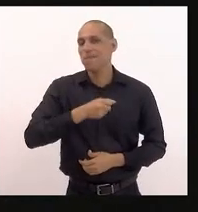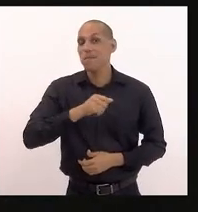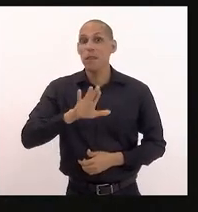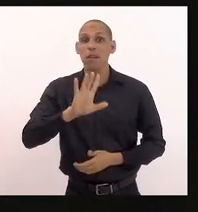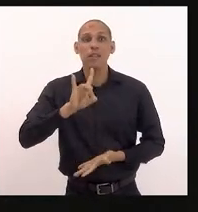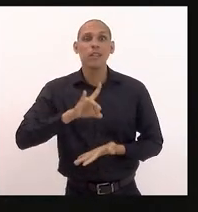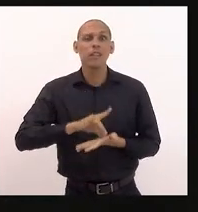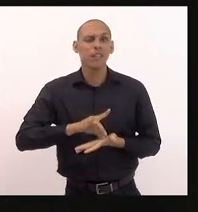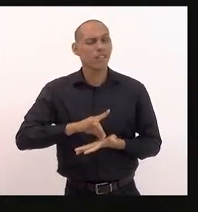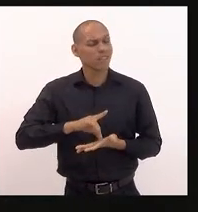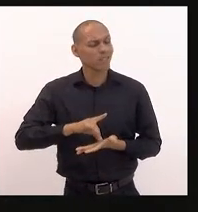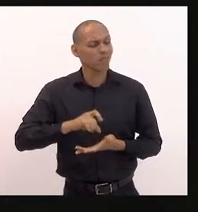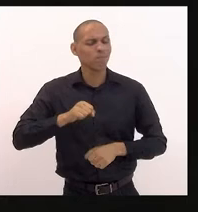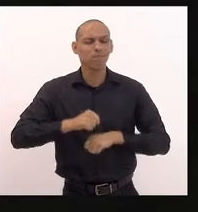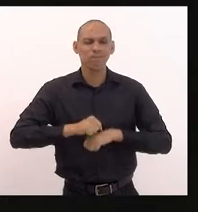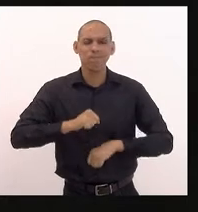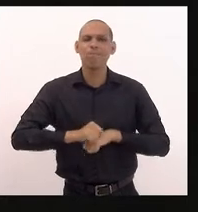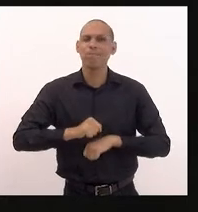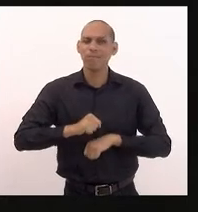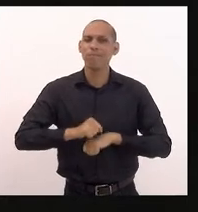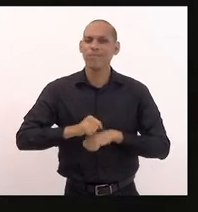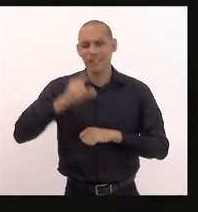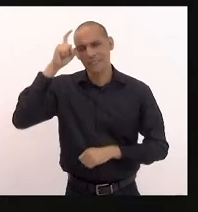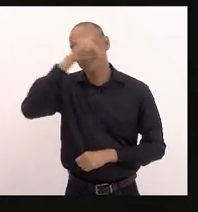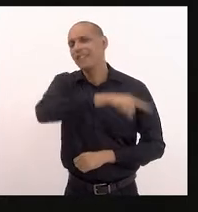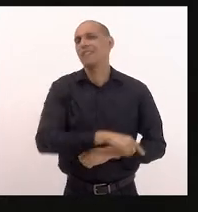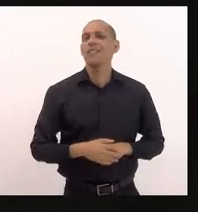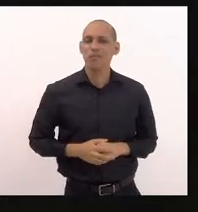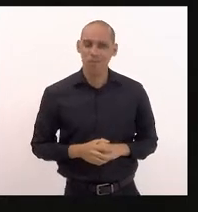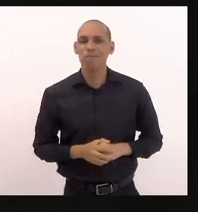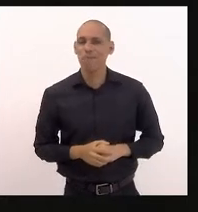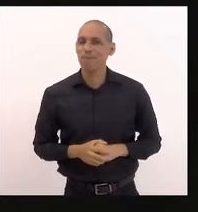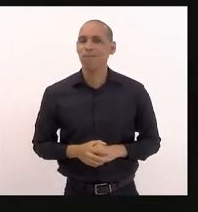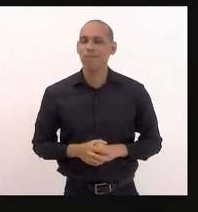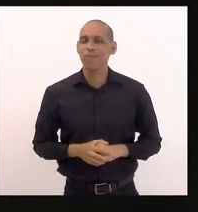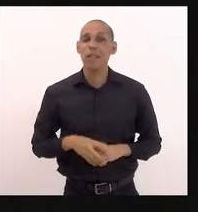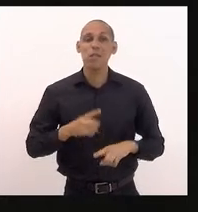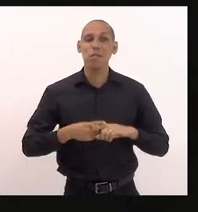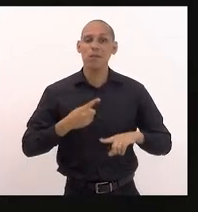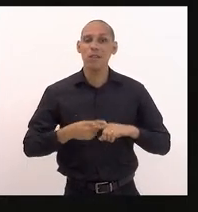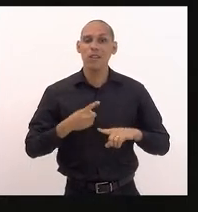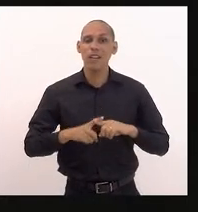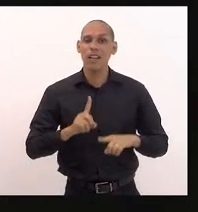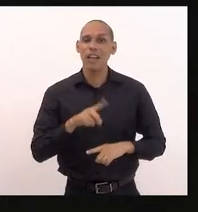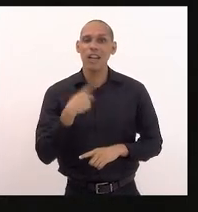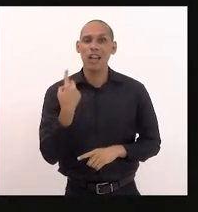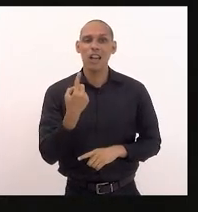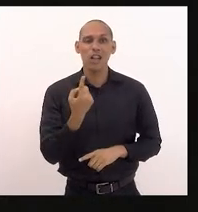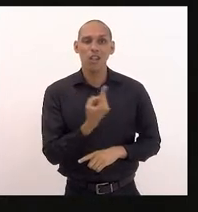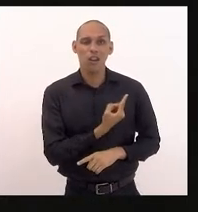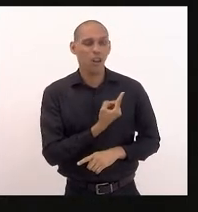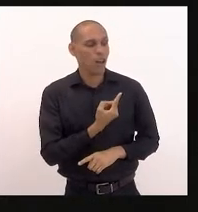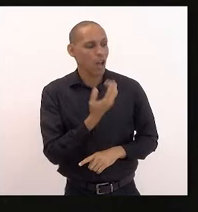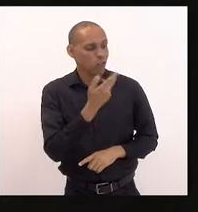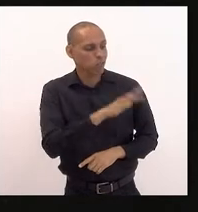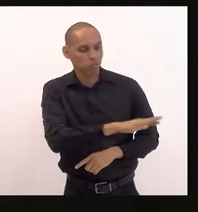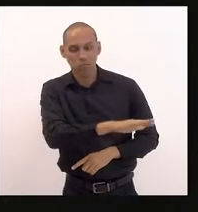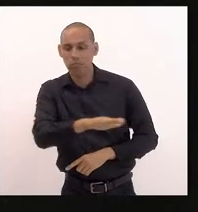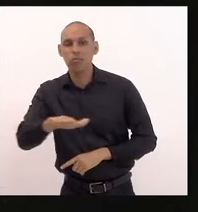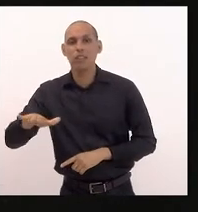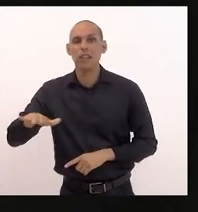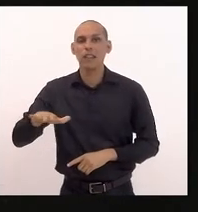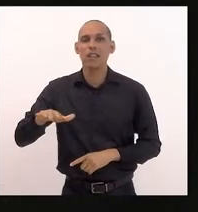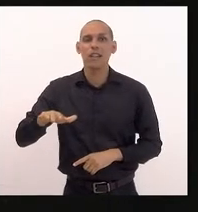a realidade é dura a realidade ela é dura quando afasta as nossas crianças da escola em razão da covid